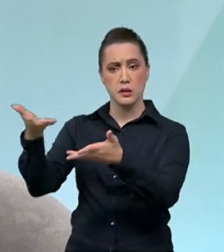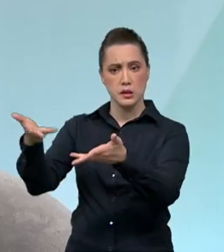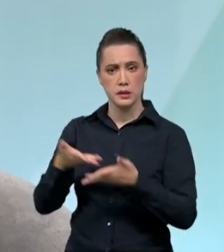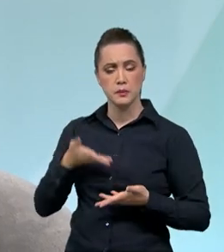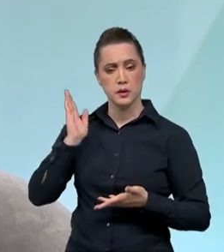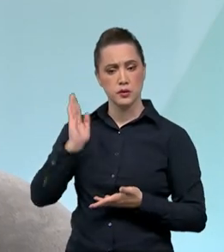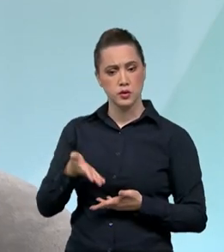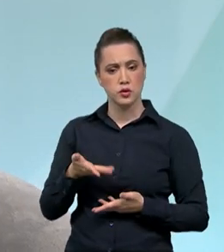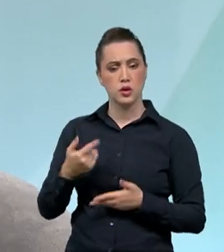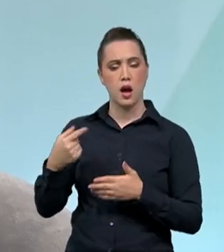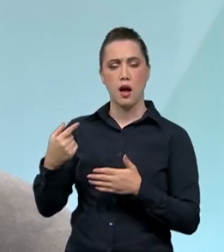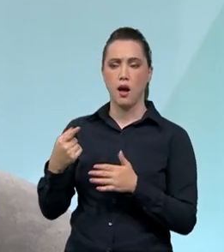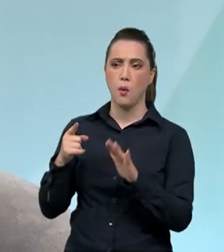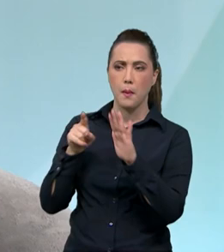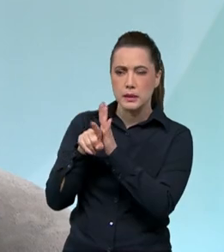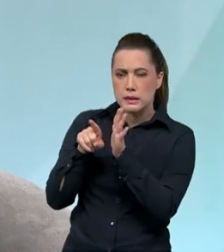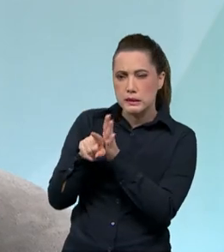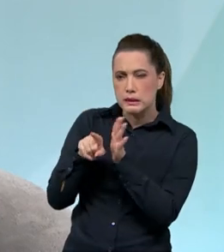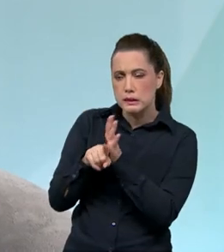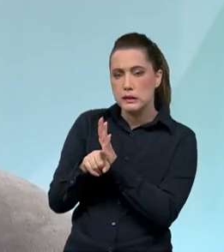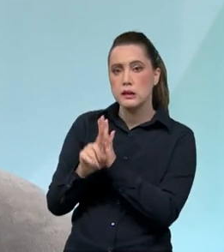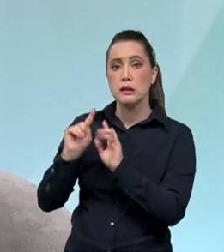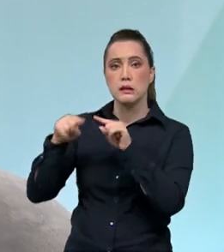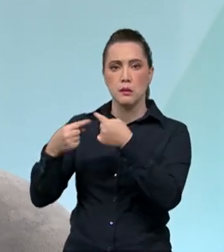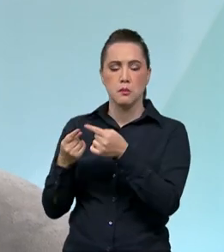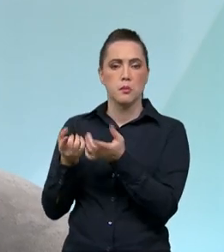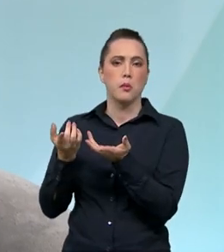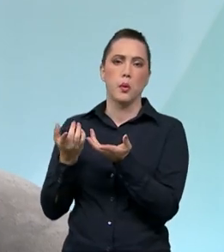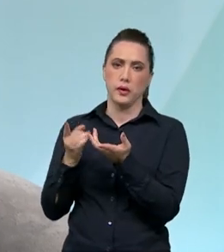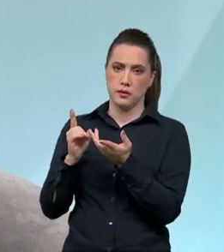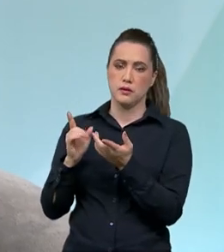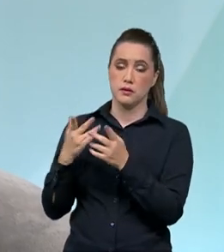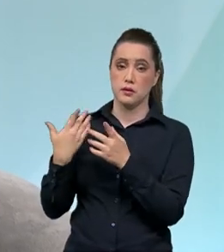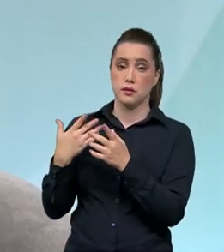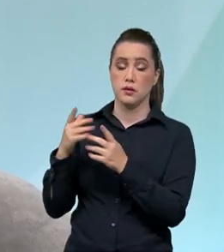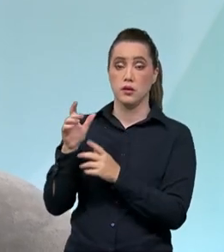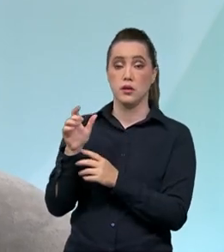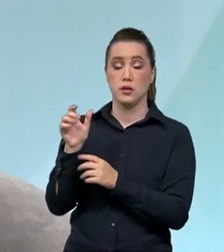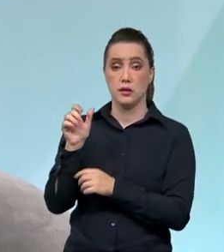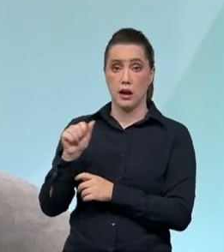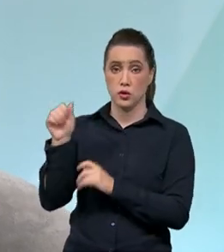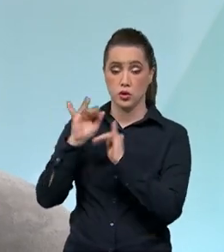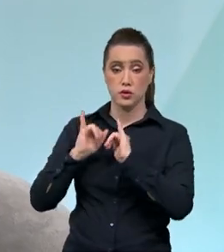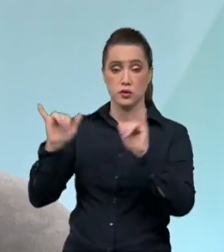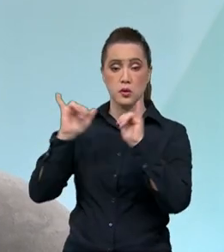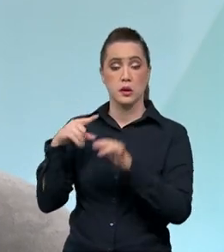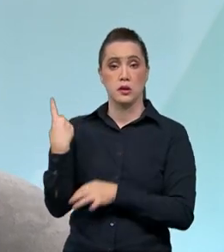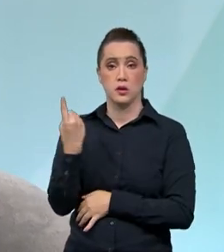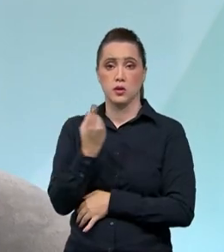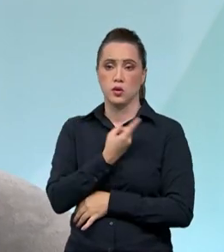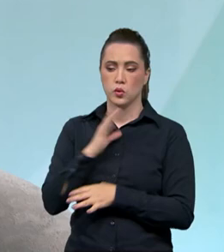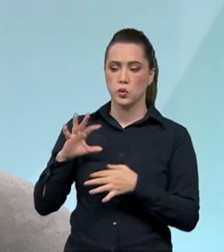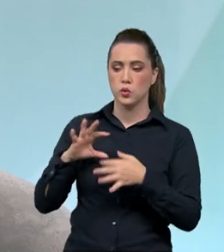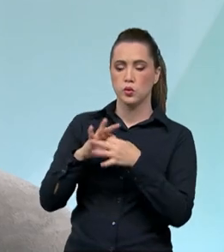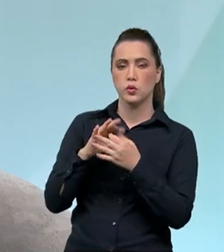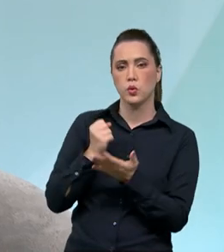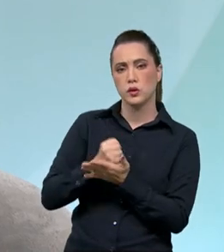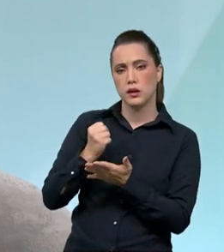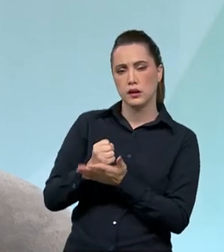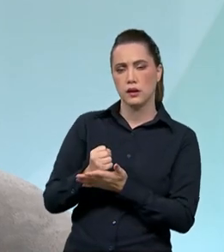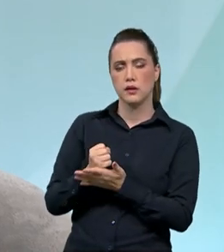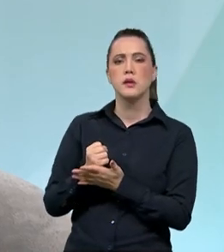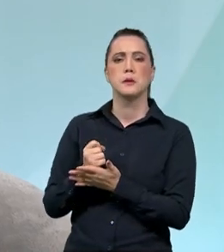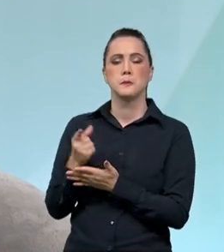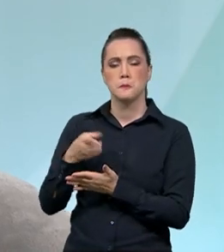a pesquisa de pós-venda da agência de publicidade, que foi nossa parceira e contratada